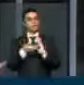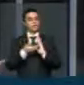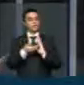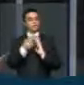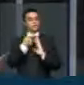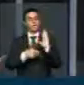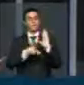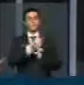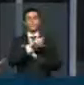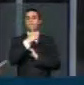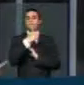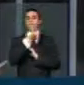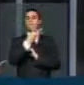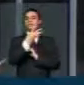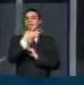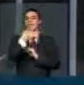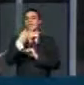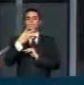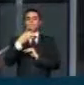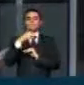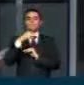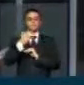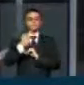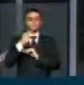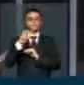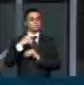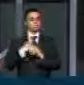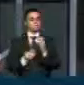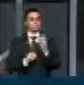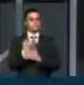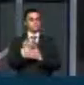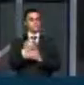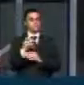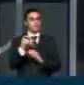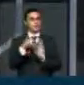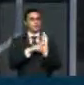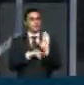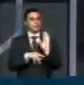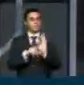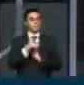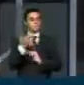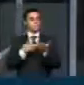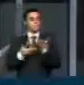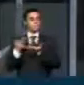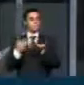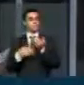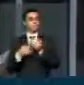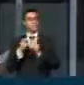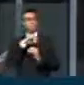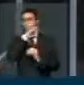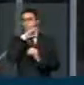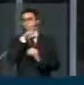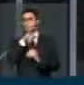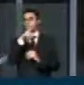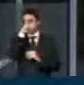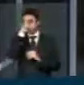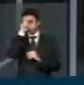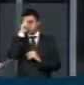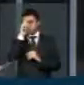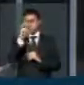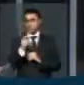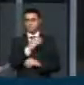.455 de minha autoria, que regulamenta o uso de terapia assistida por animais nos hospitais públicos do Brasil.